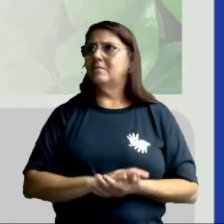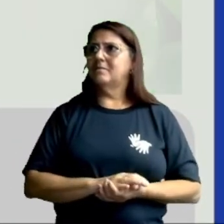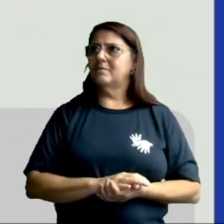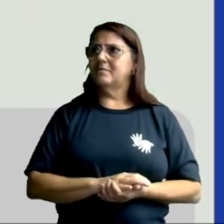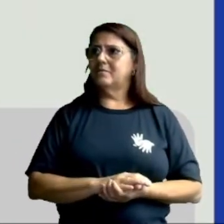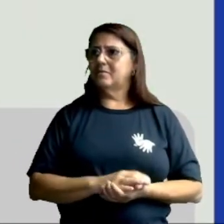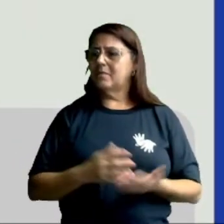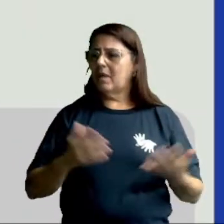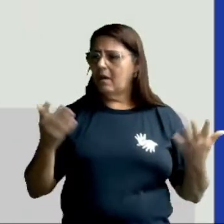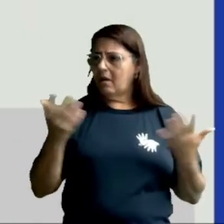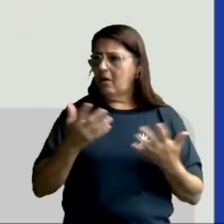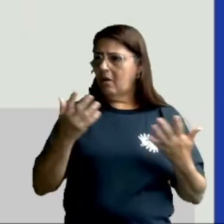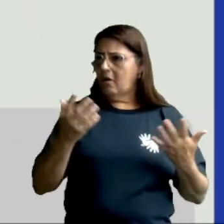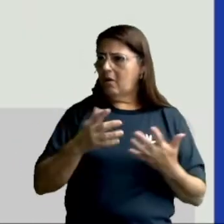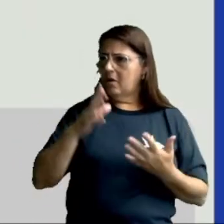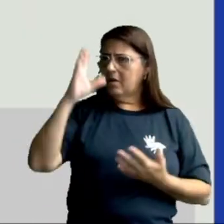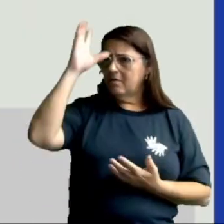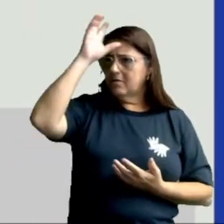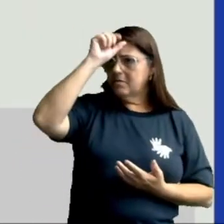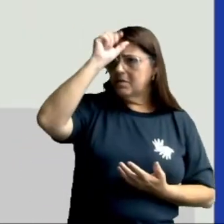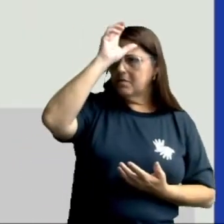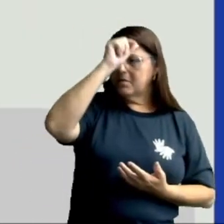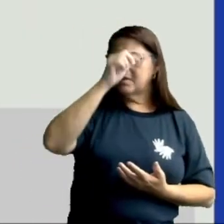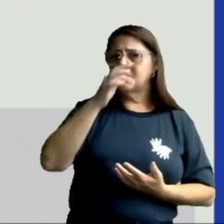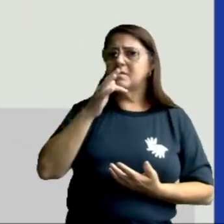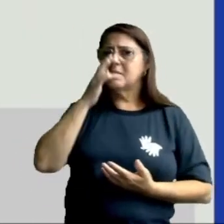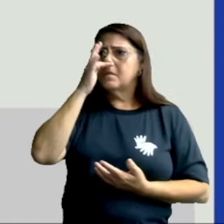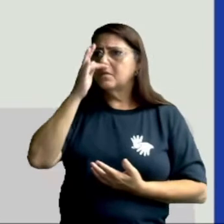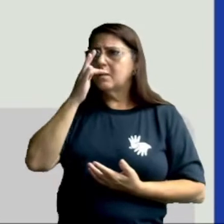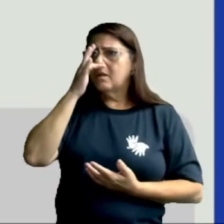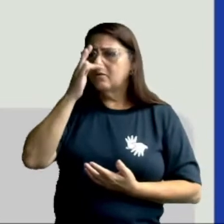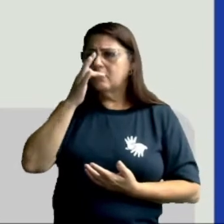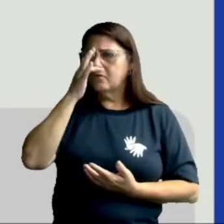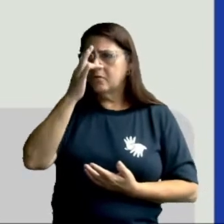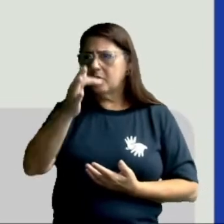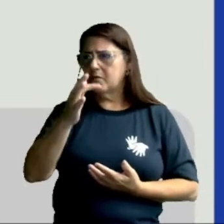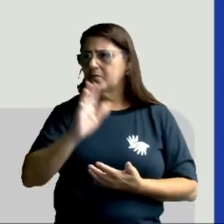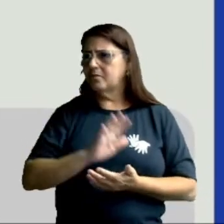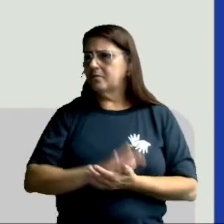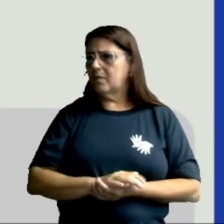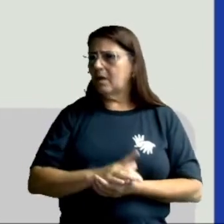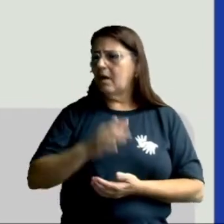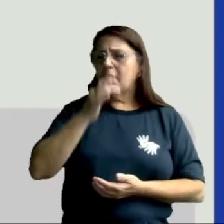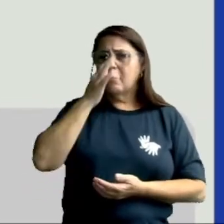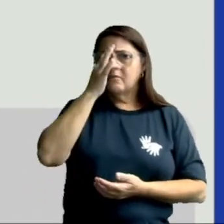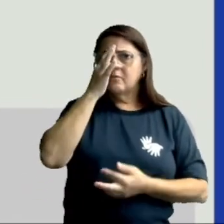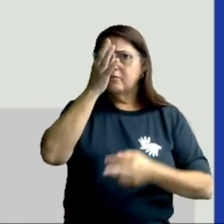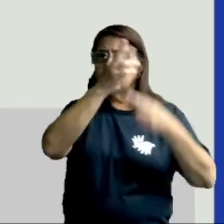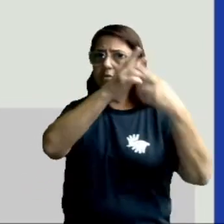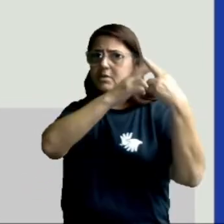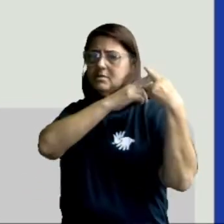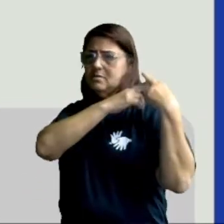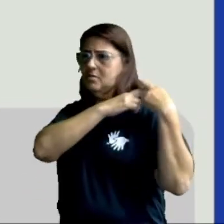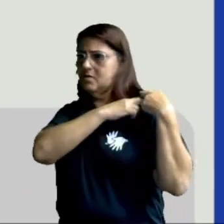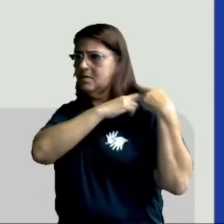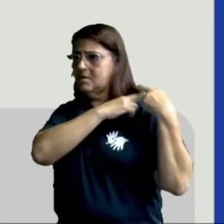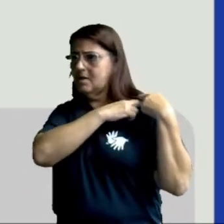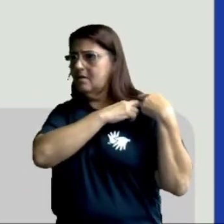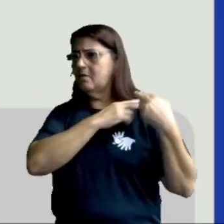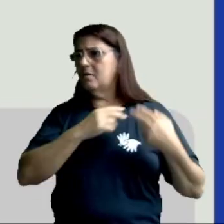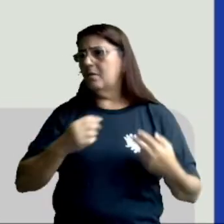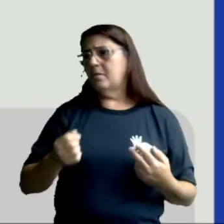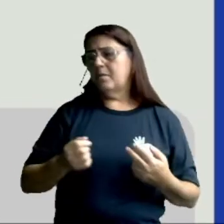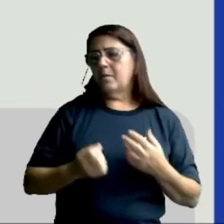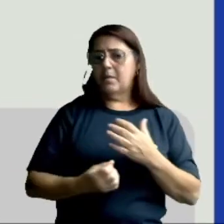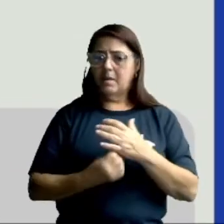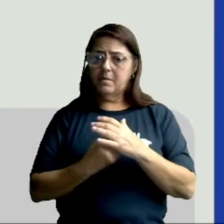Agora vamos falar um pouquinho da flor. As flores são responsáveis pela reprodução